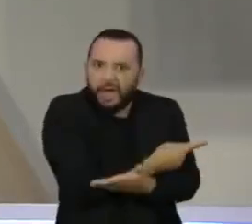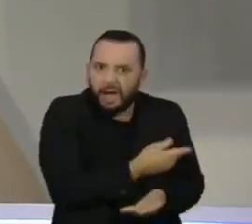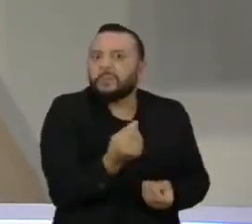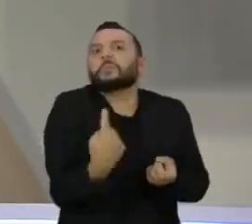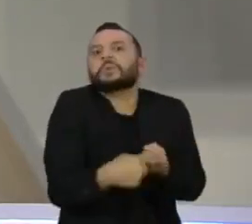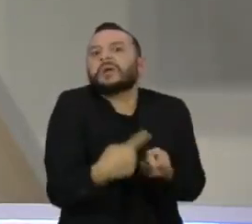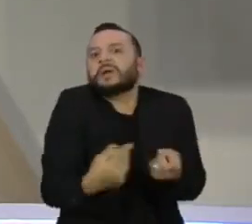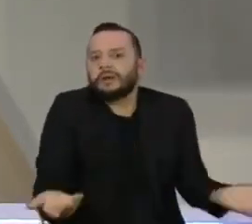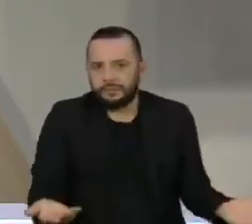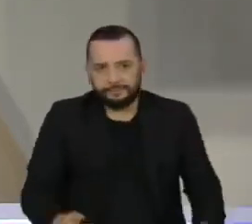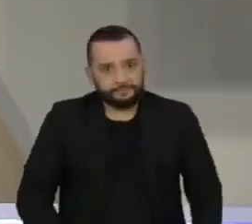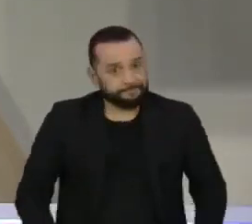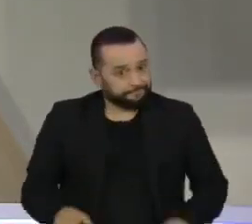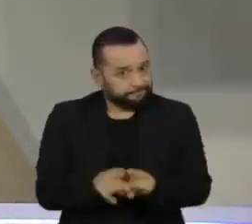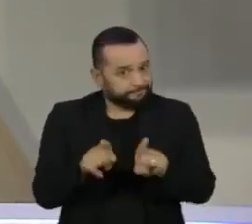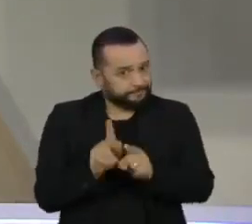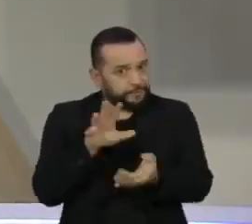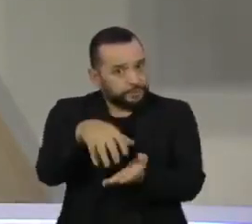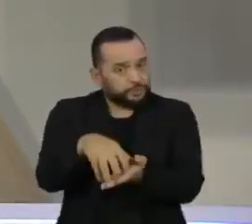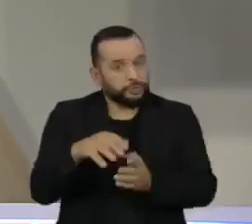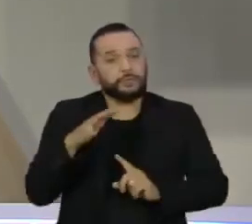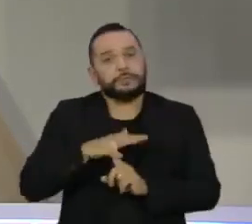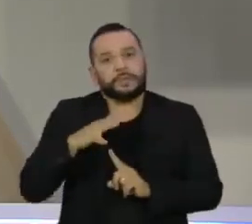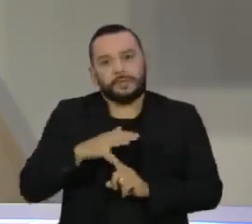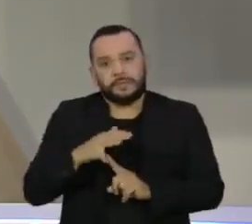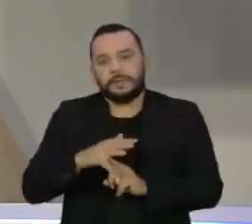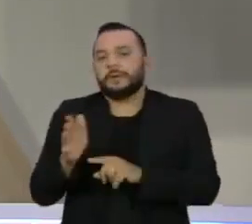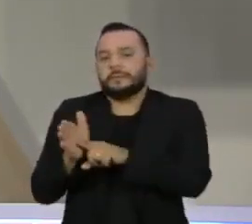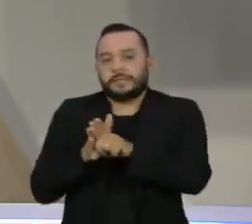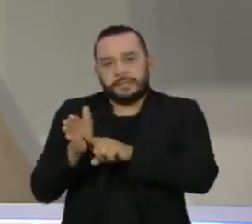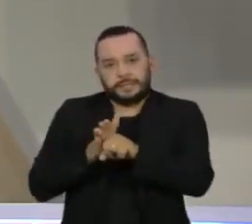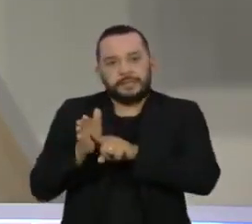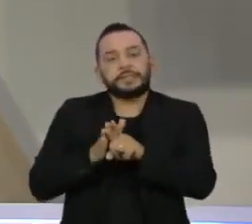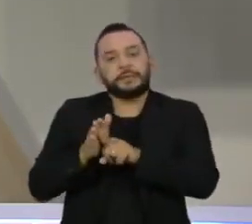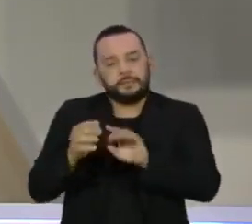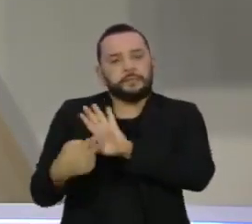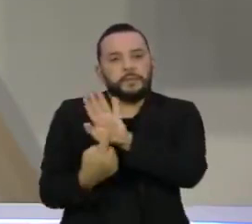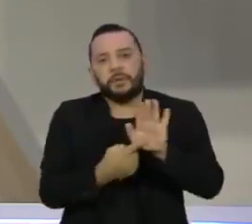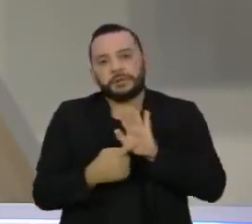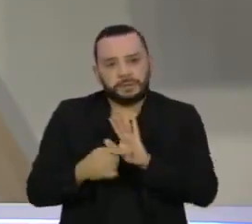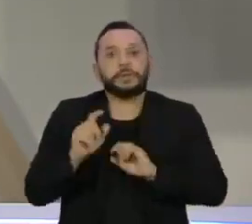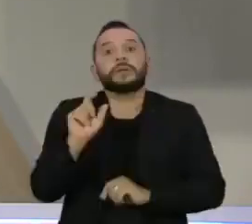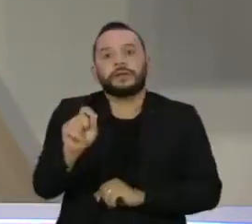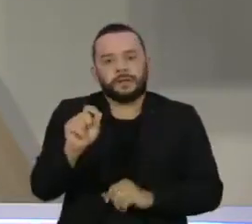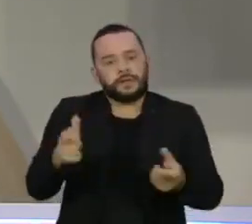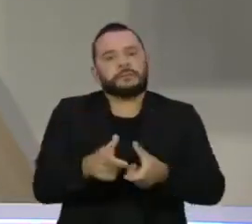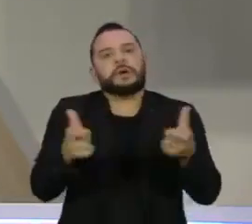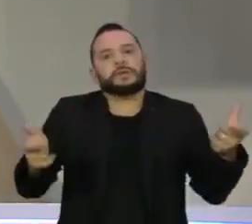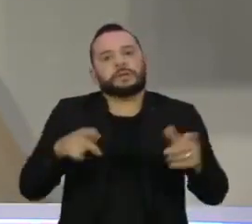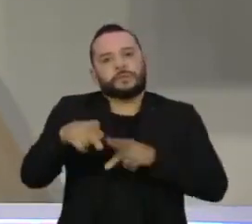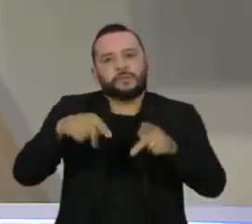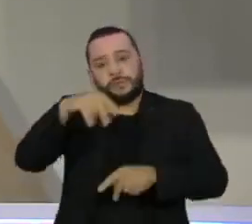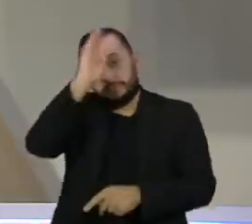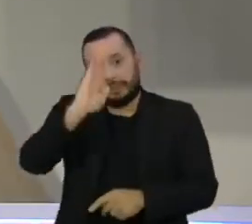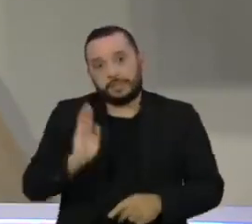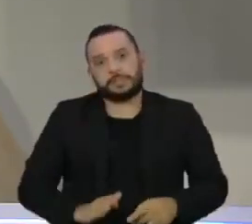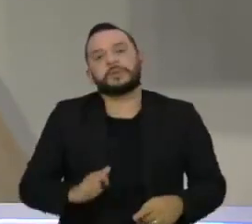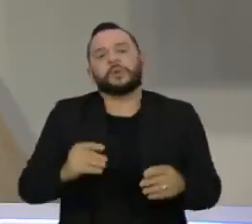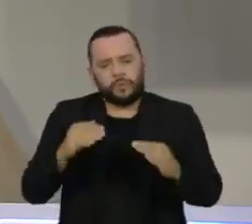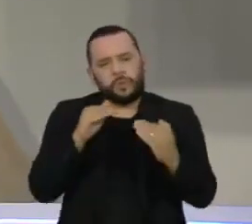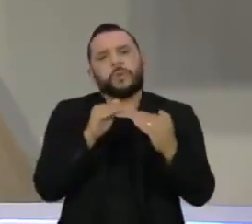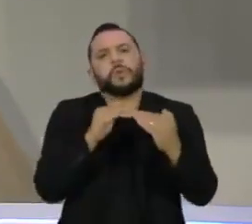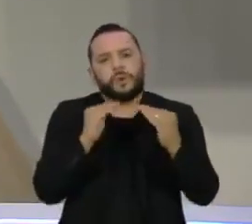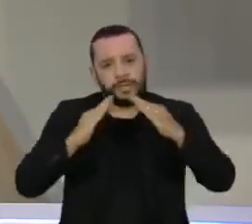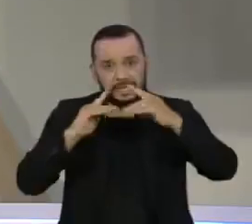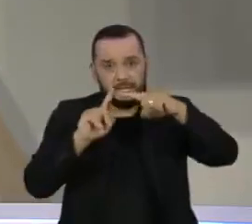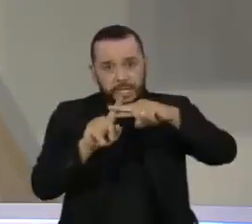Um estudo feito pelo Instituto Paraná Pesquisas revela que a maioria dos brasileiros concorda que as igrejas devem ficar